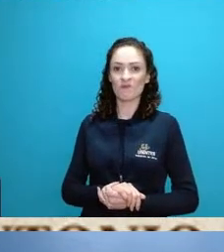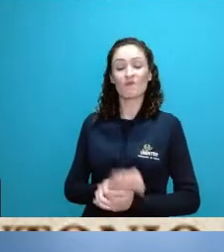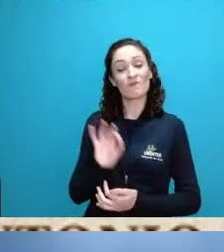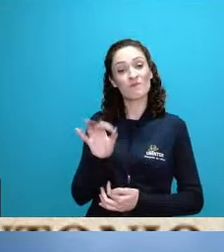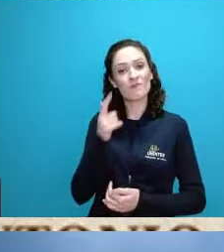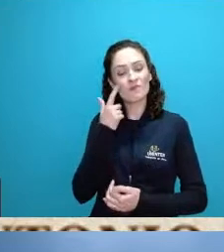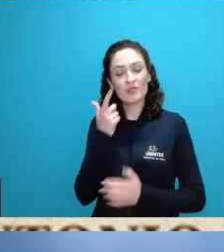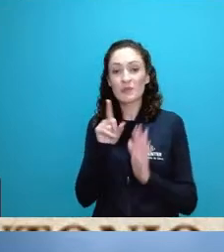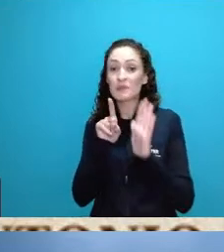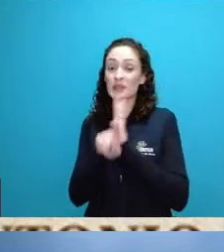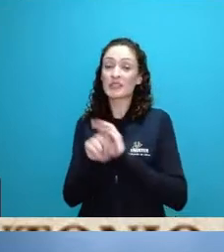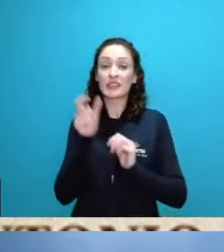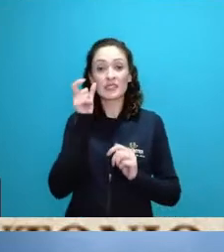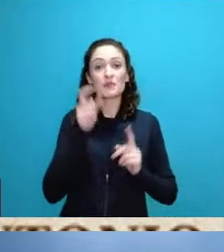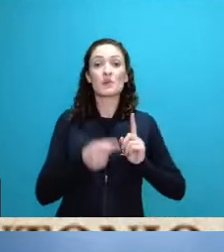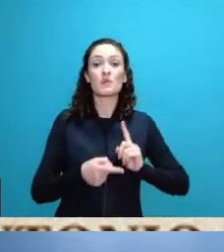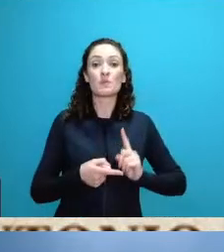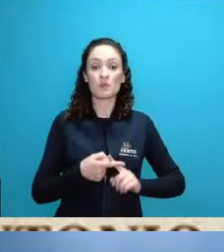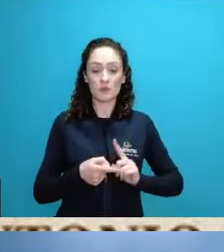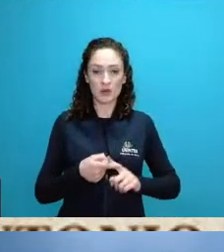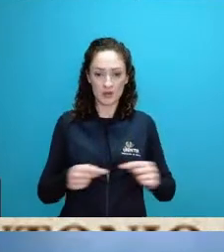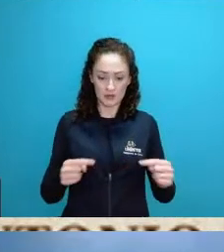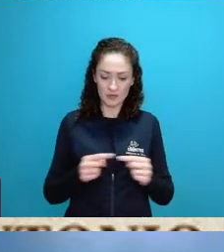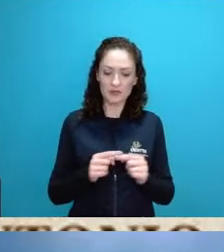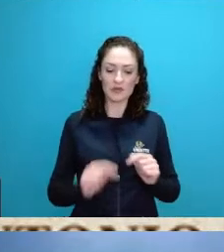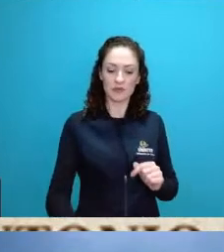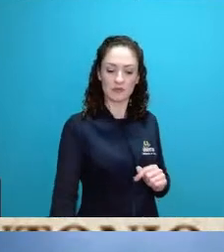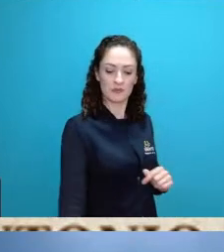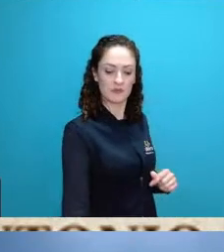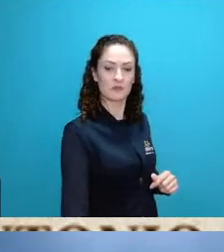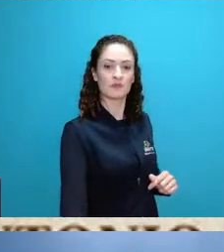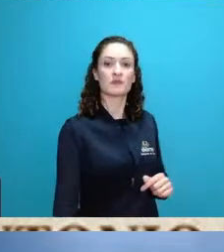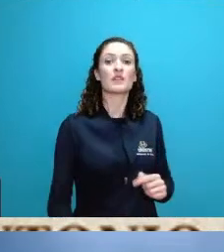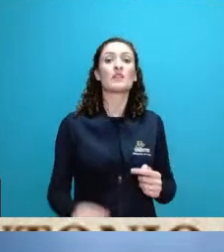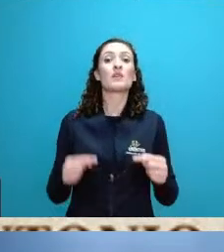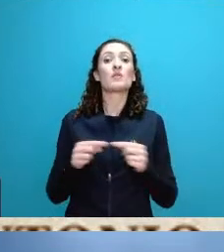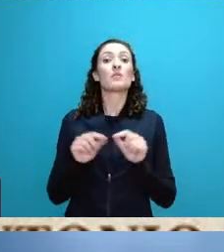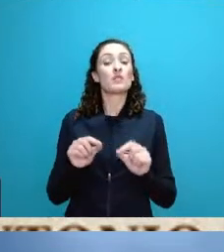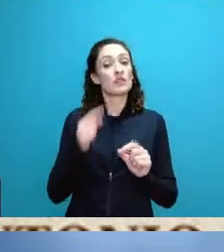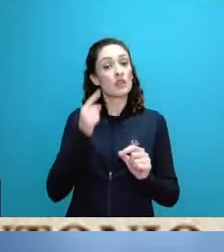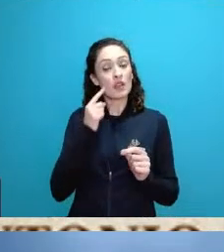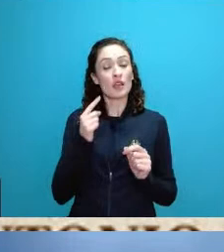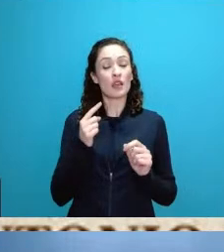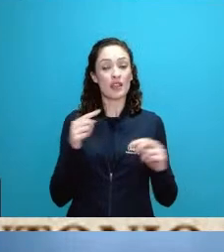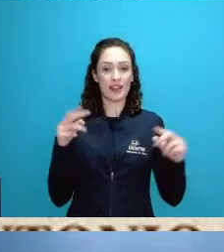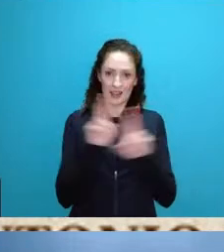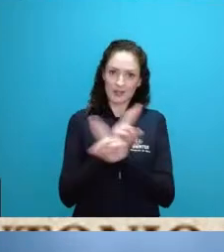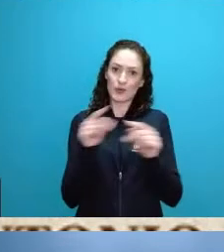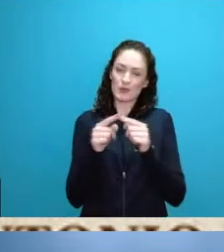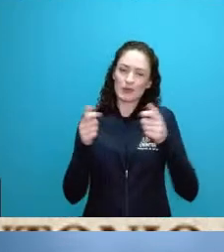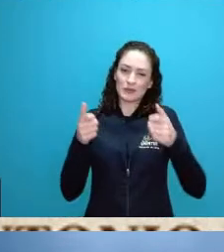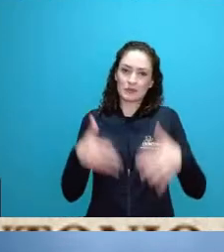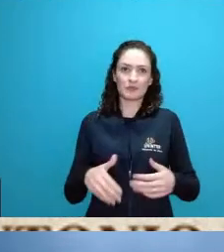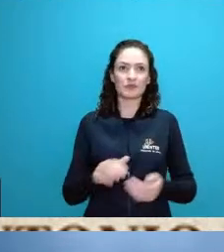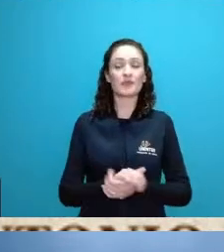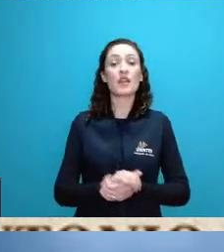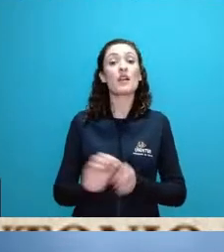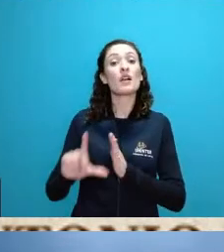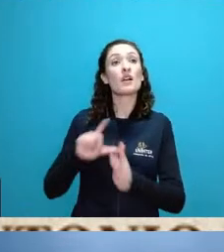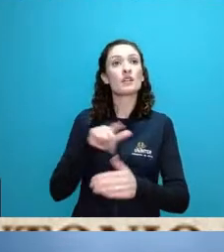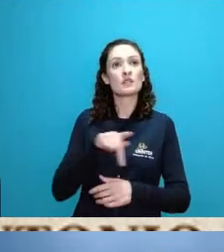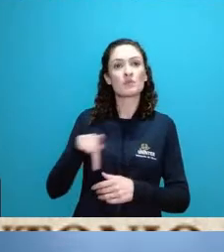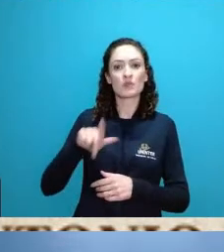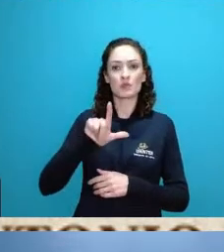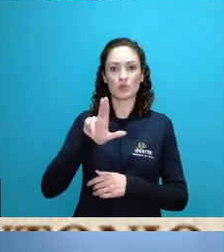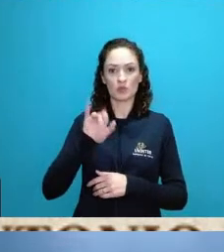alguma forma tem relação com a questão do ciclo hidrológico professor Luiz quando você mencionou a cerca